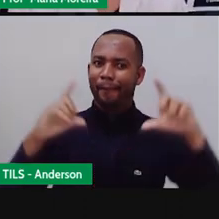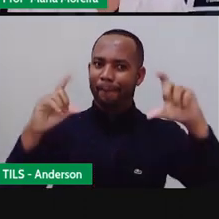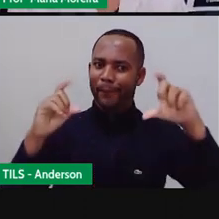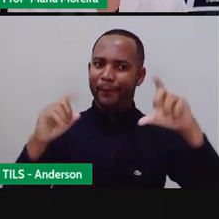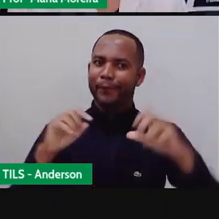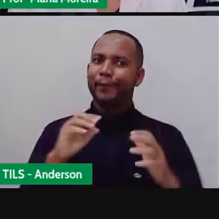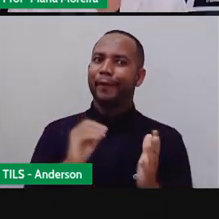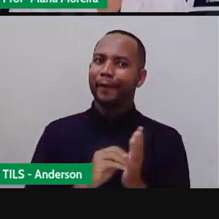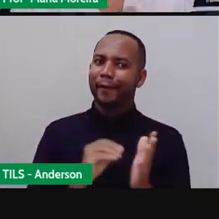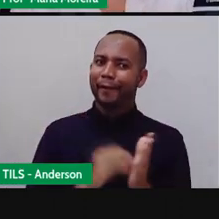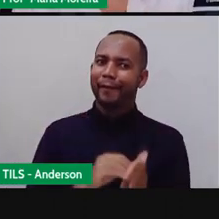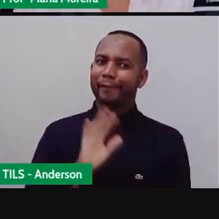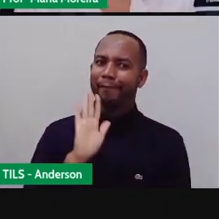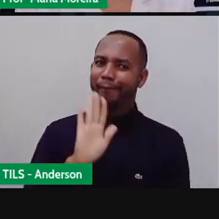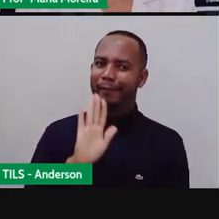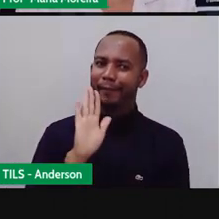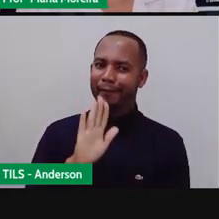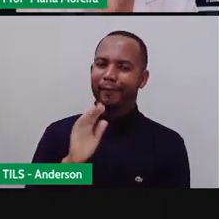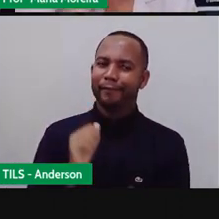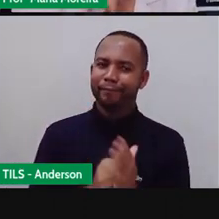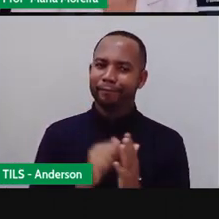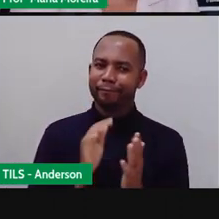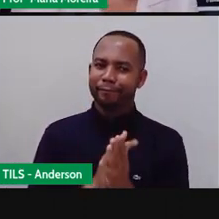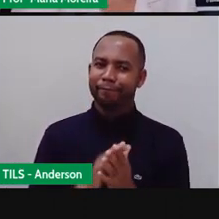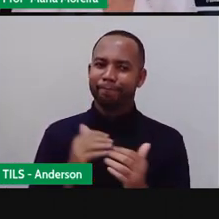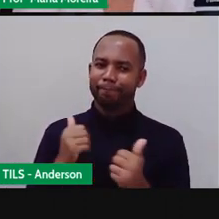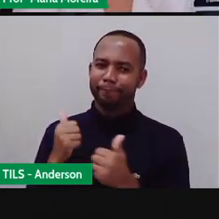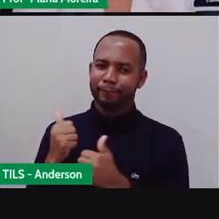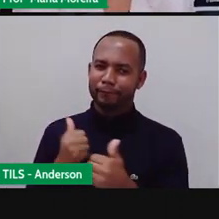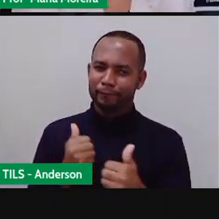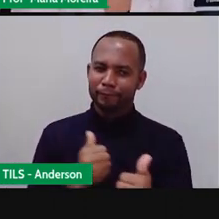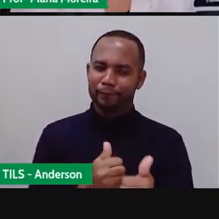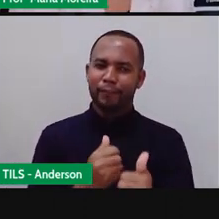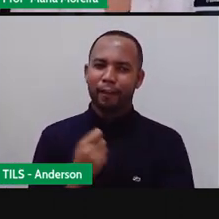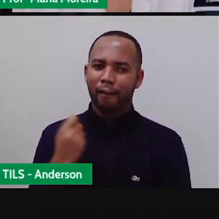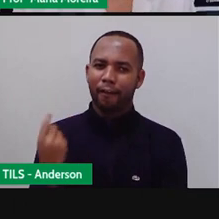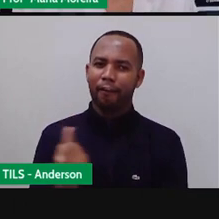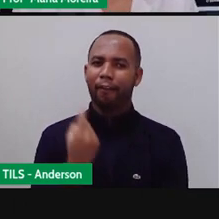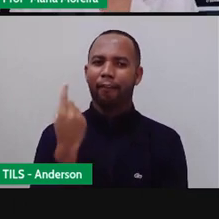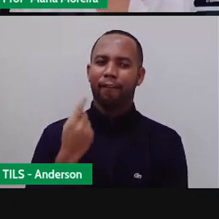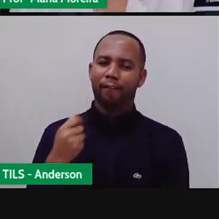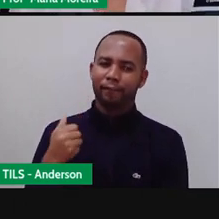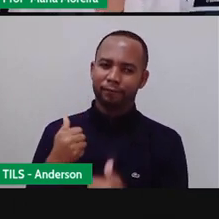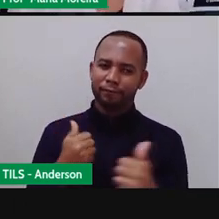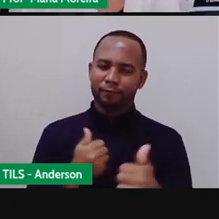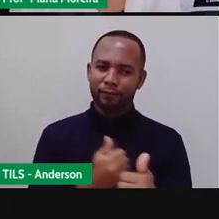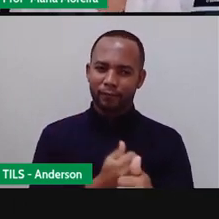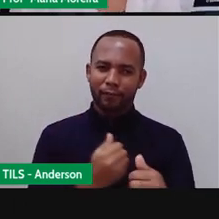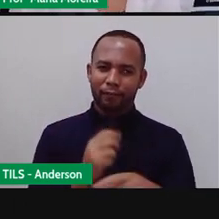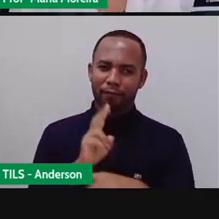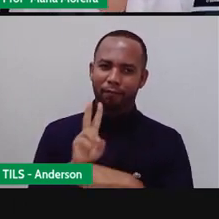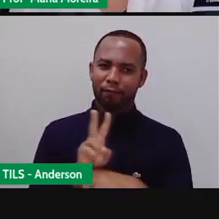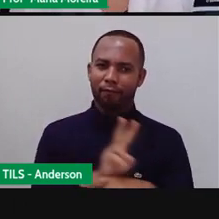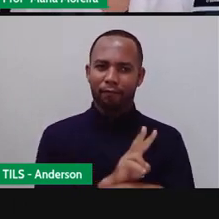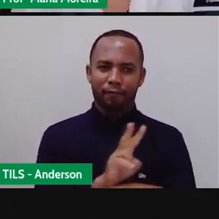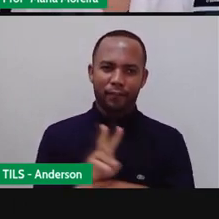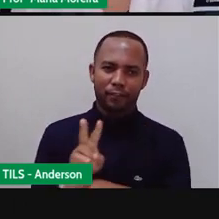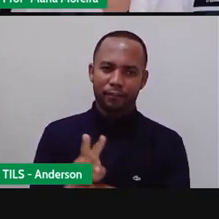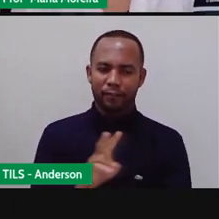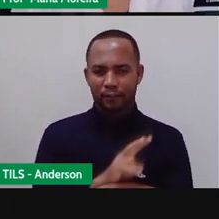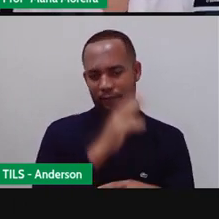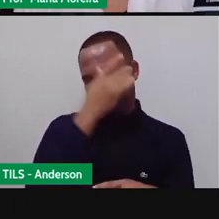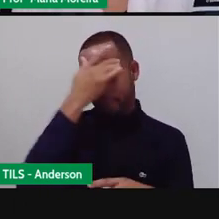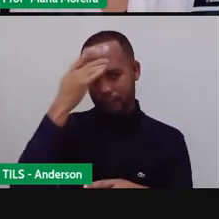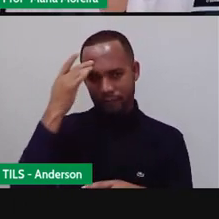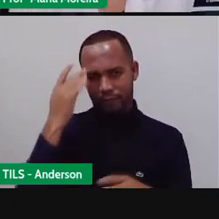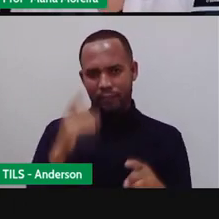tá aqui, né, bonito? Vou atrás do meu dinheiro. Vou lá e vou cobrar Anderson. Então, eu vou monitorando as pessoas.